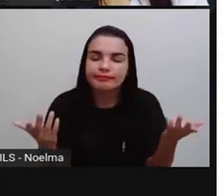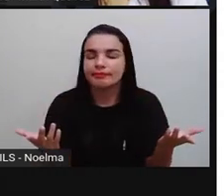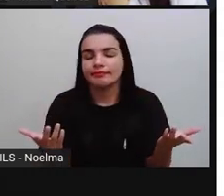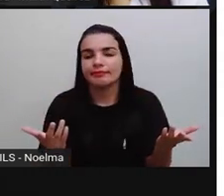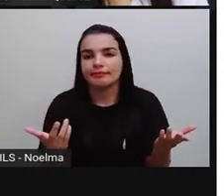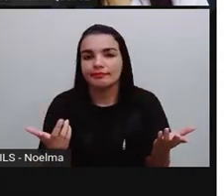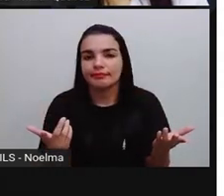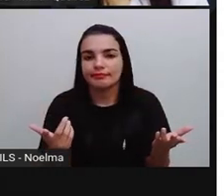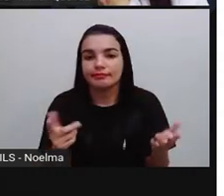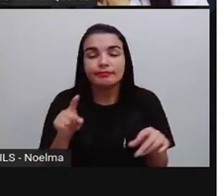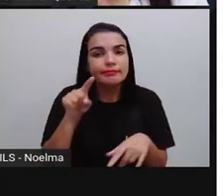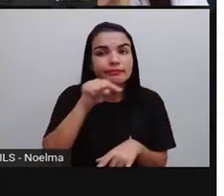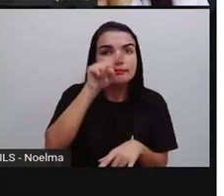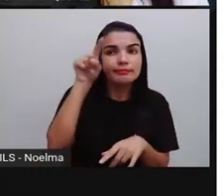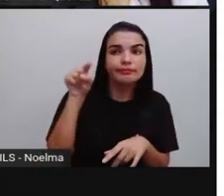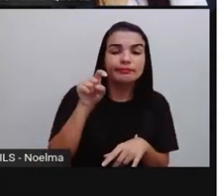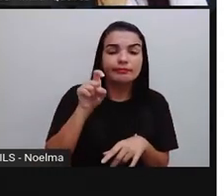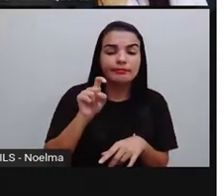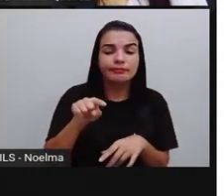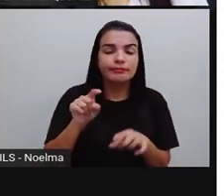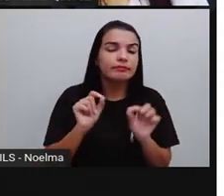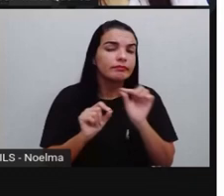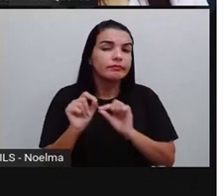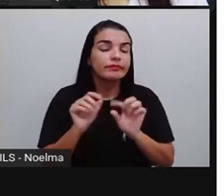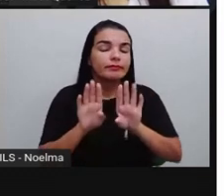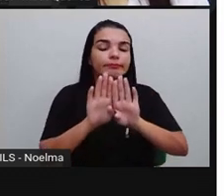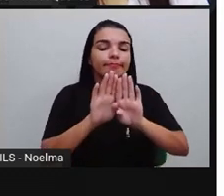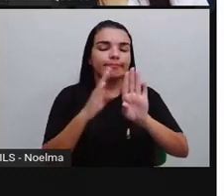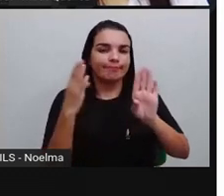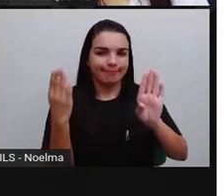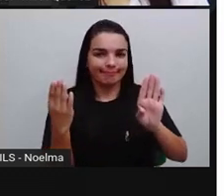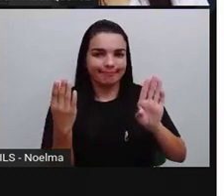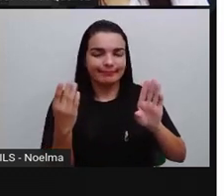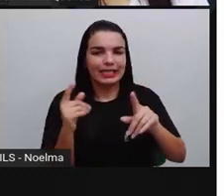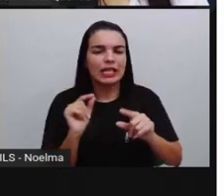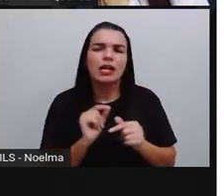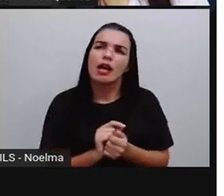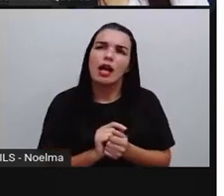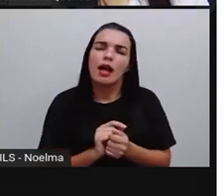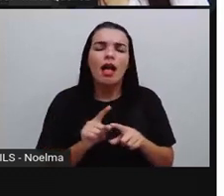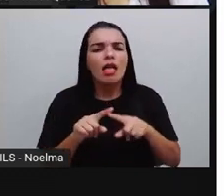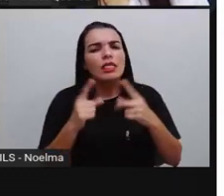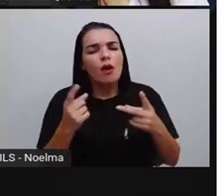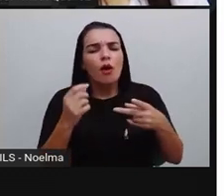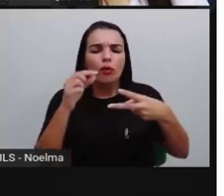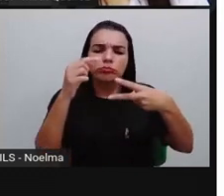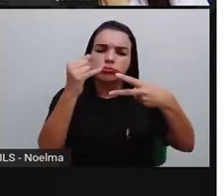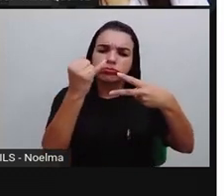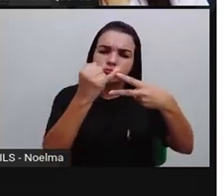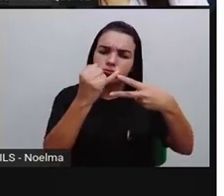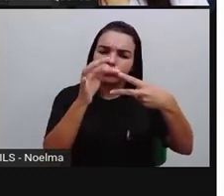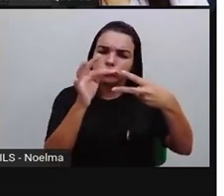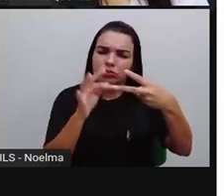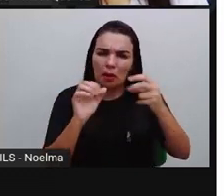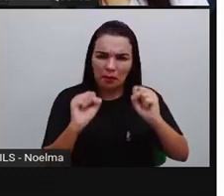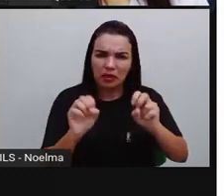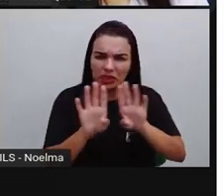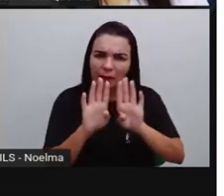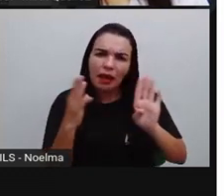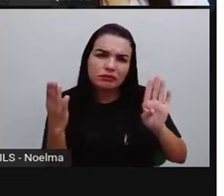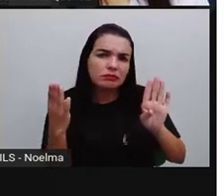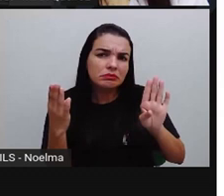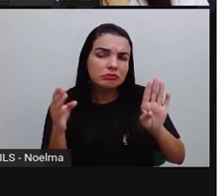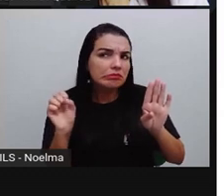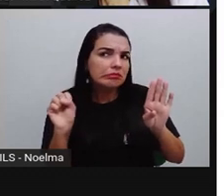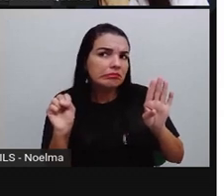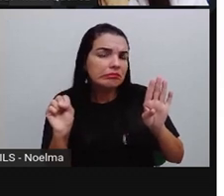A interrogação aí significa que está aberta. e um polígono pode estar aberto, neste caso,